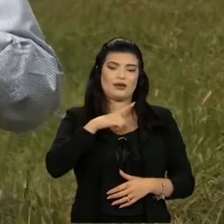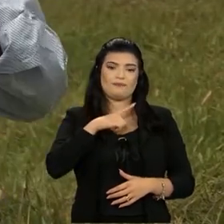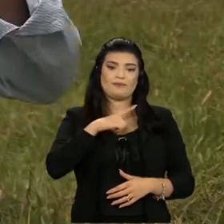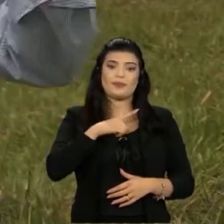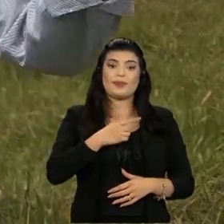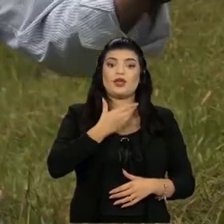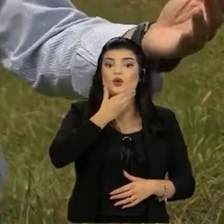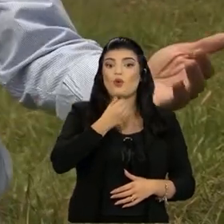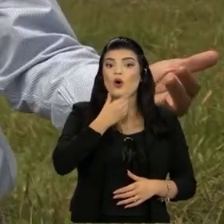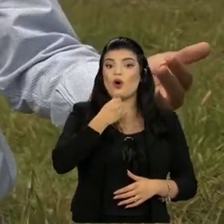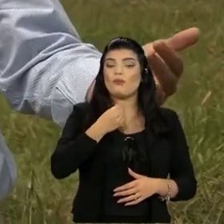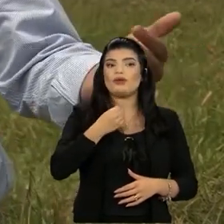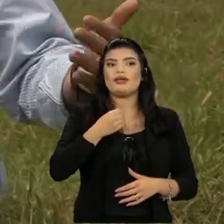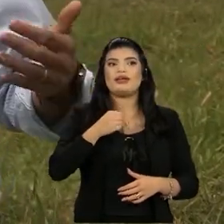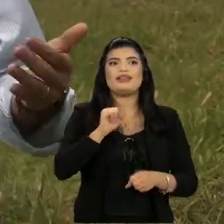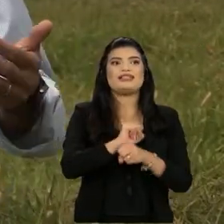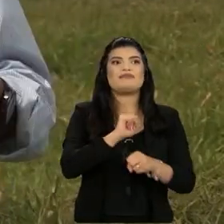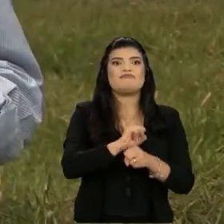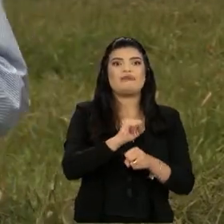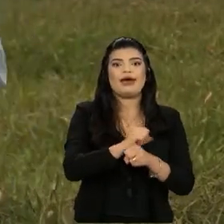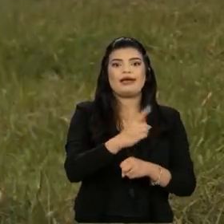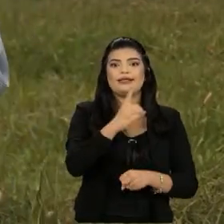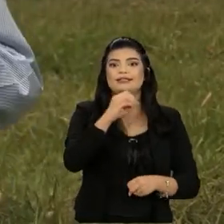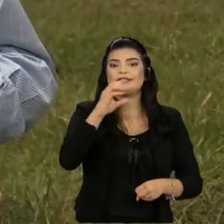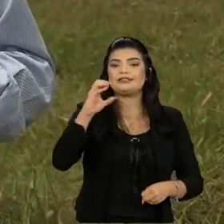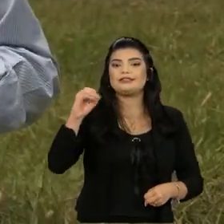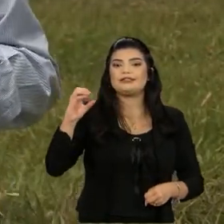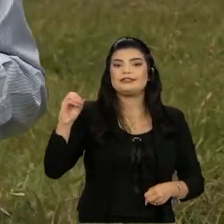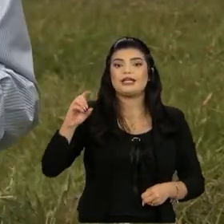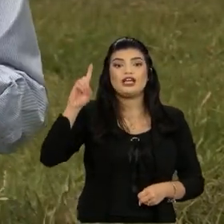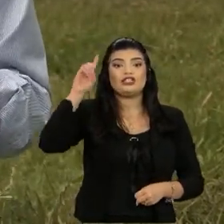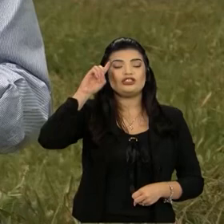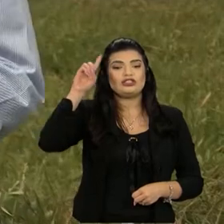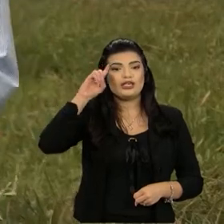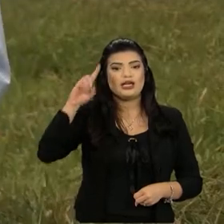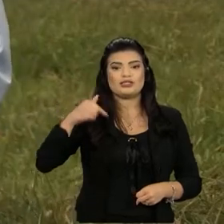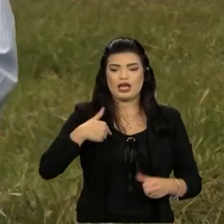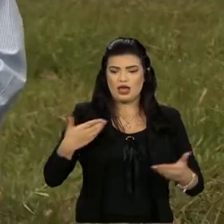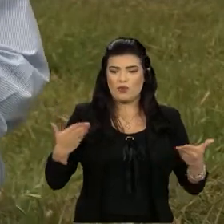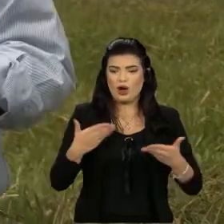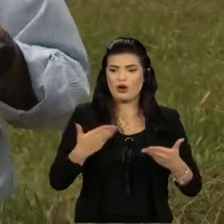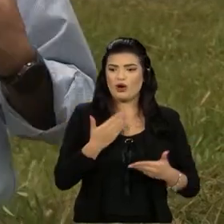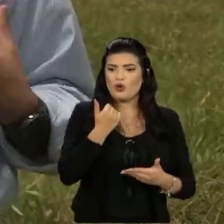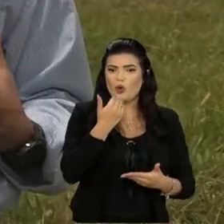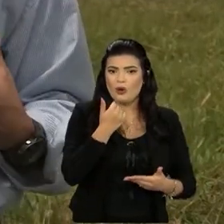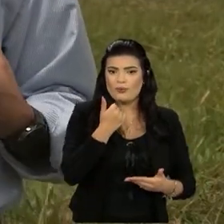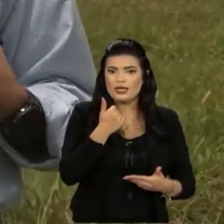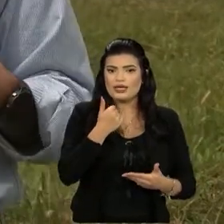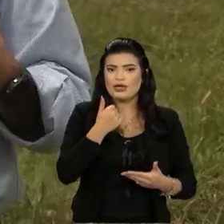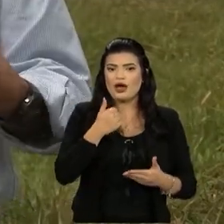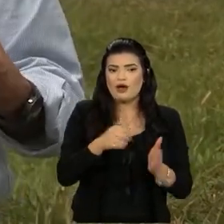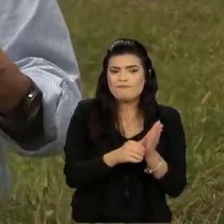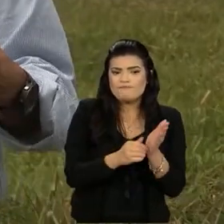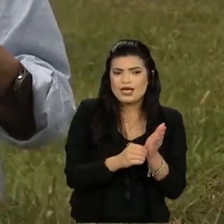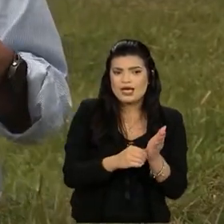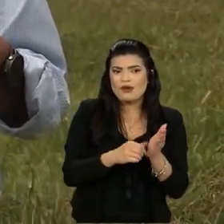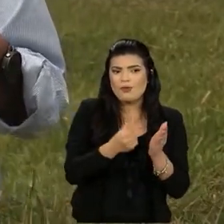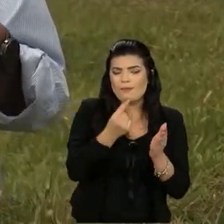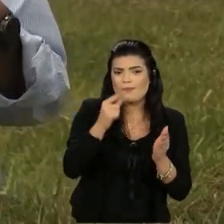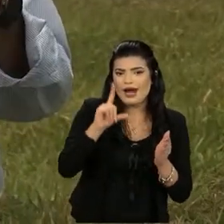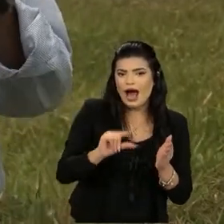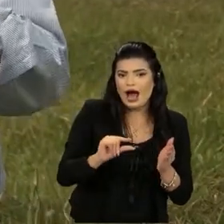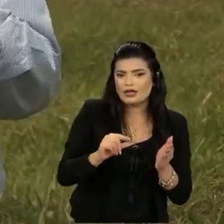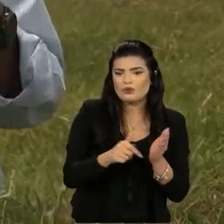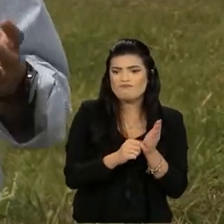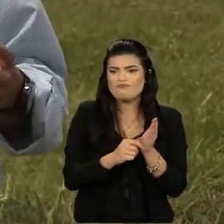vão gastar 100 dias de coxo. Então você tem que ver assim, como é que está a comida? Eu estou num ano de milho barato? Milho está caro? Então assim, não